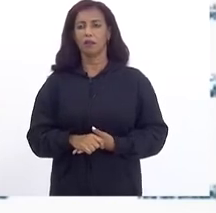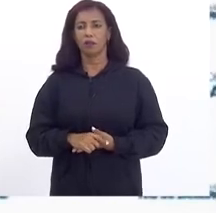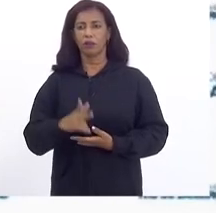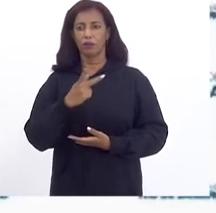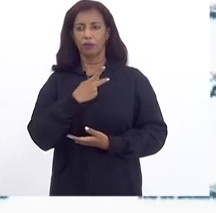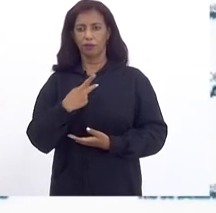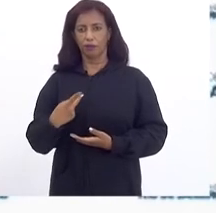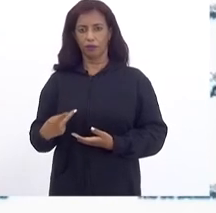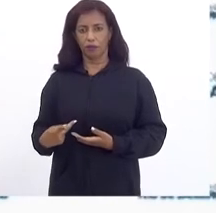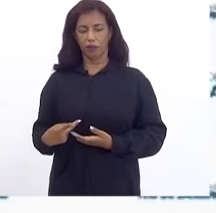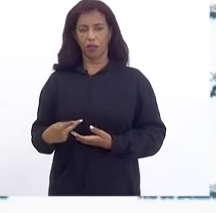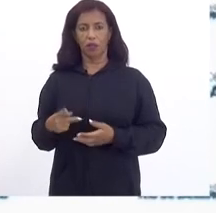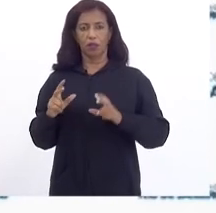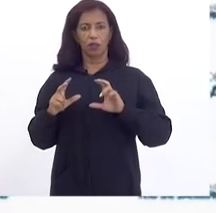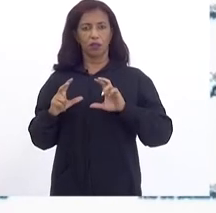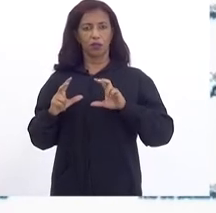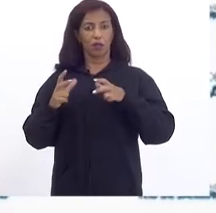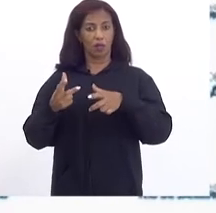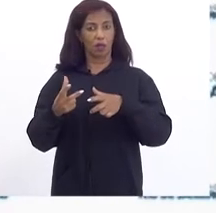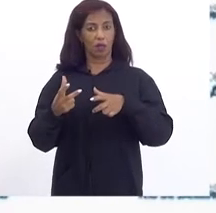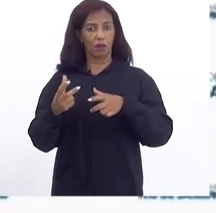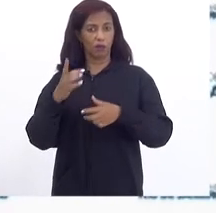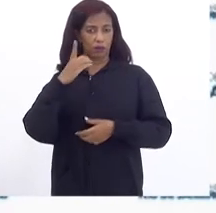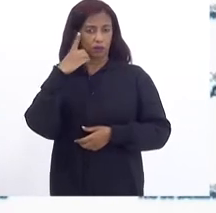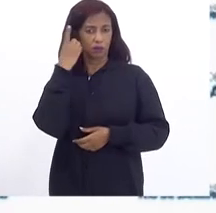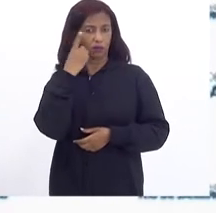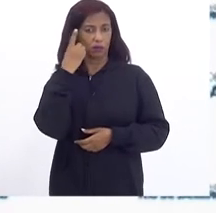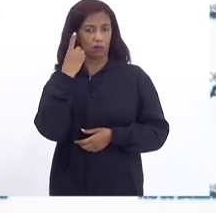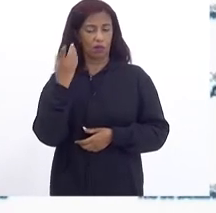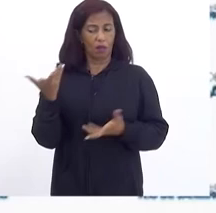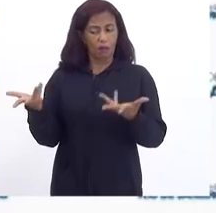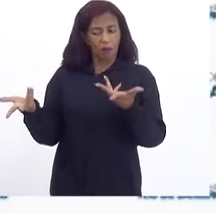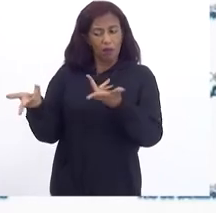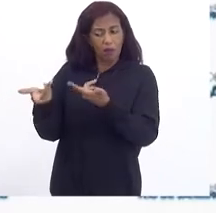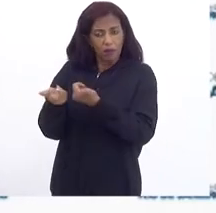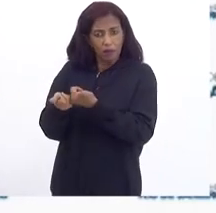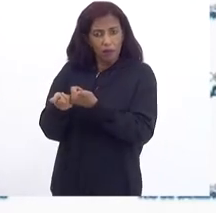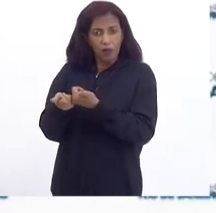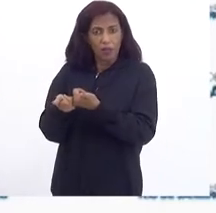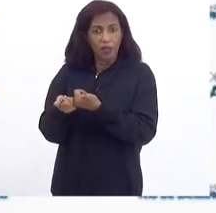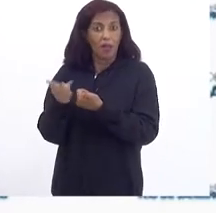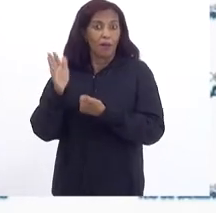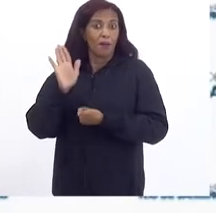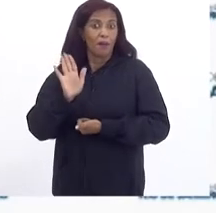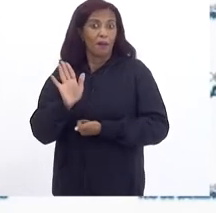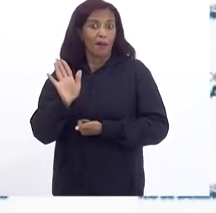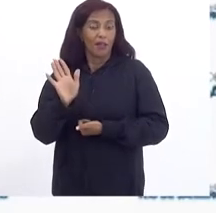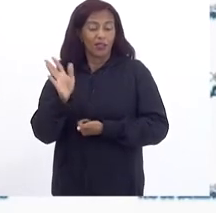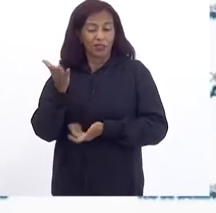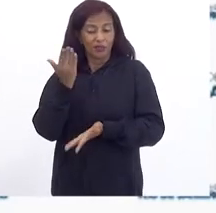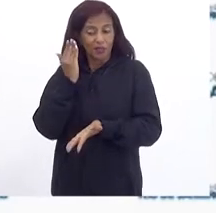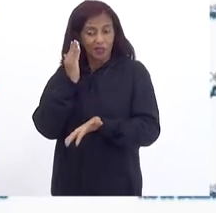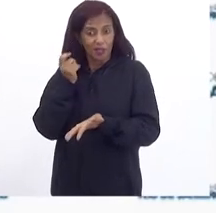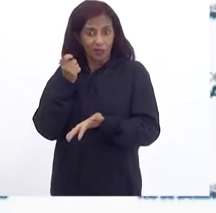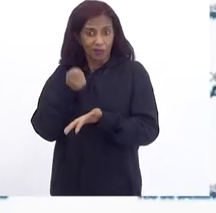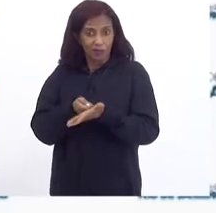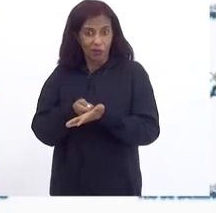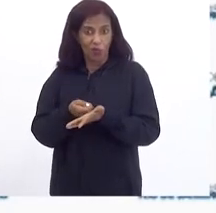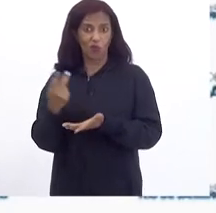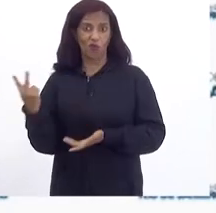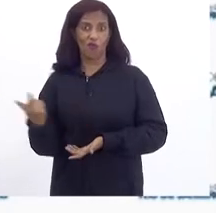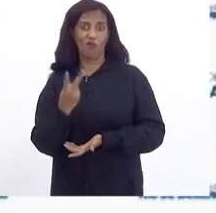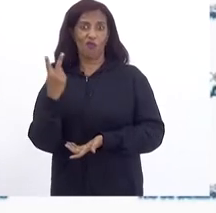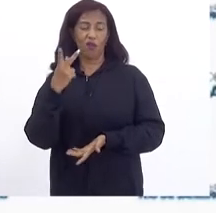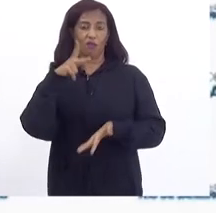Presidente Da Câmara De Deputados Ela é excelente Só que ela devia ser Aplicada Na origem No preço Do combustível